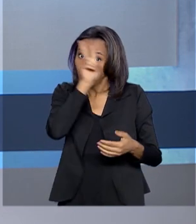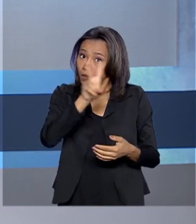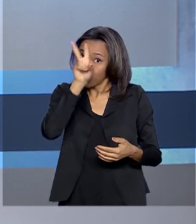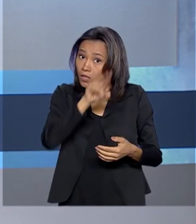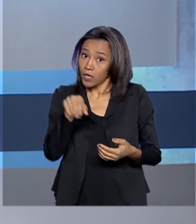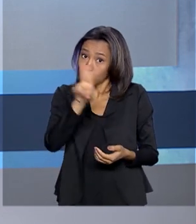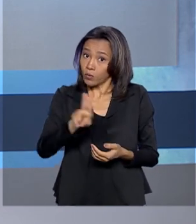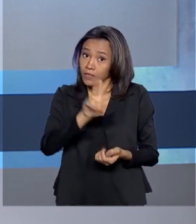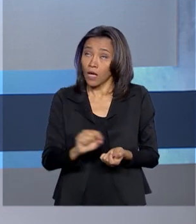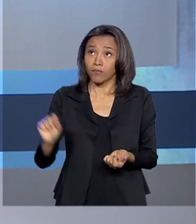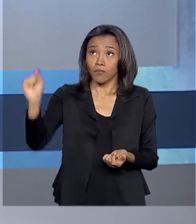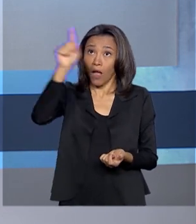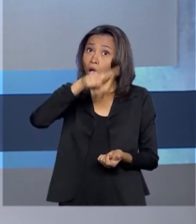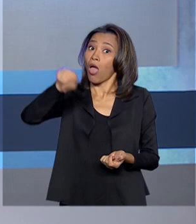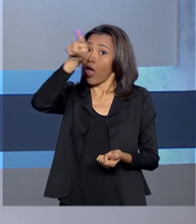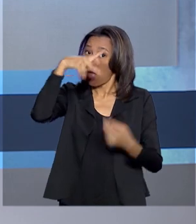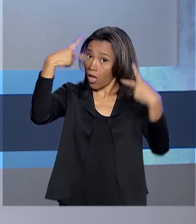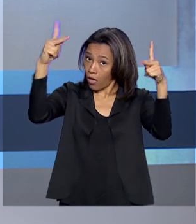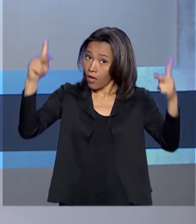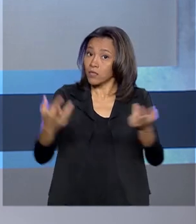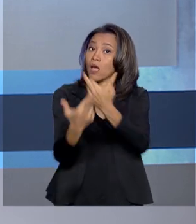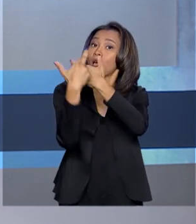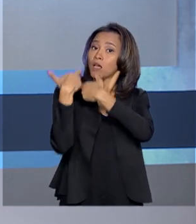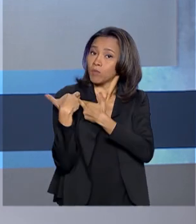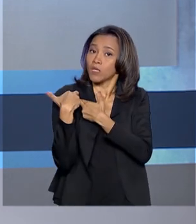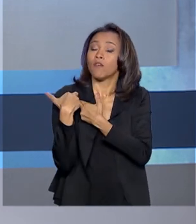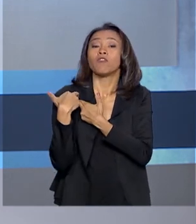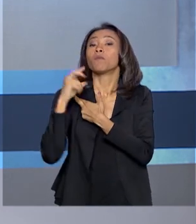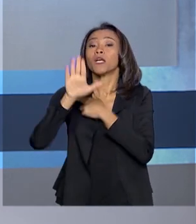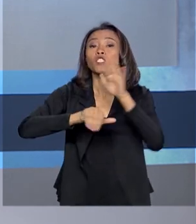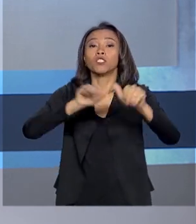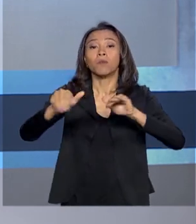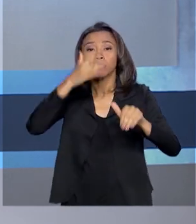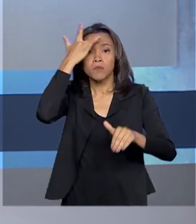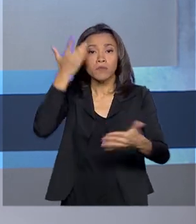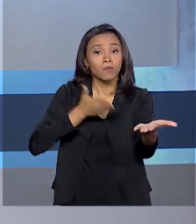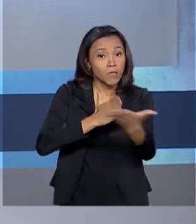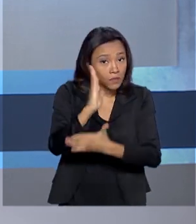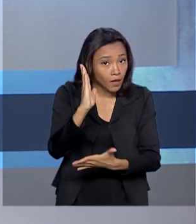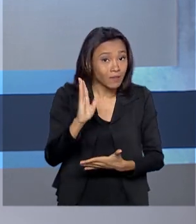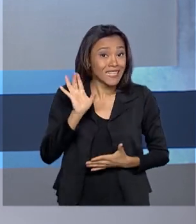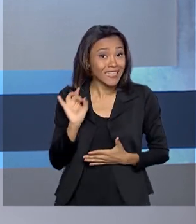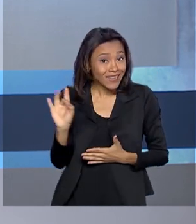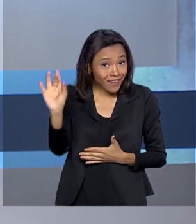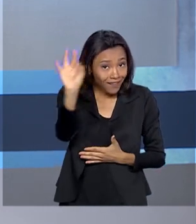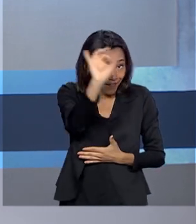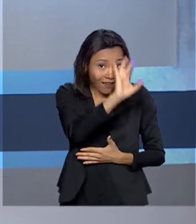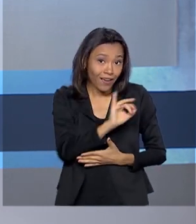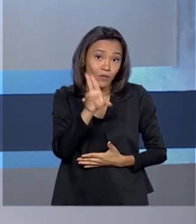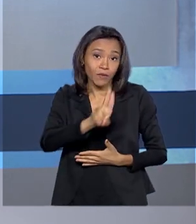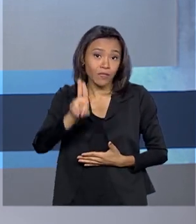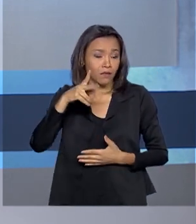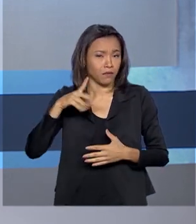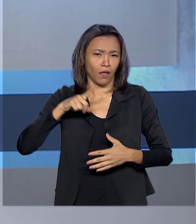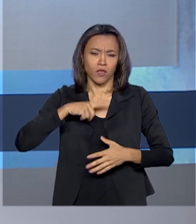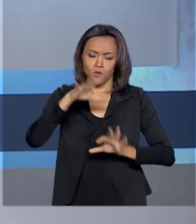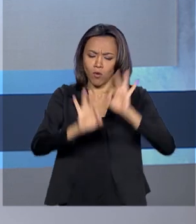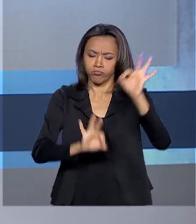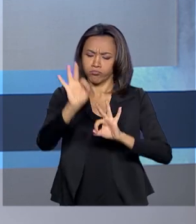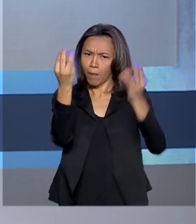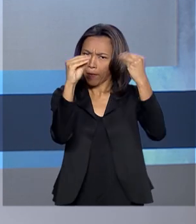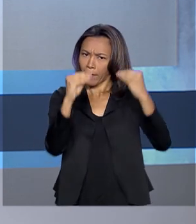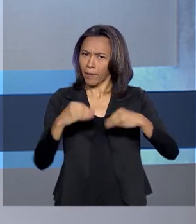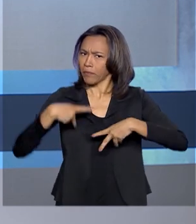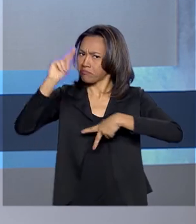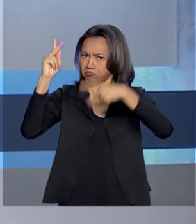de ensino é que são as responsáveis pela convocação dos aprovados. E cada instituição tem um cronograma próprio. O